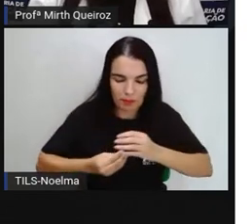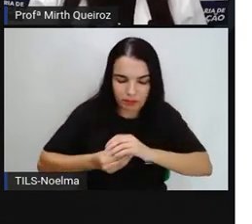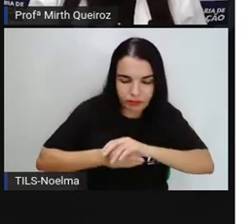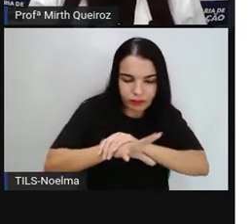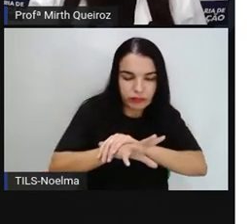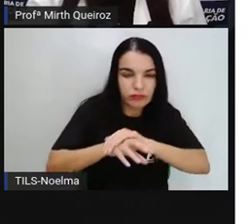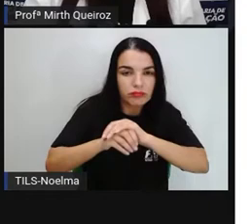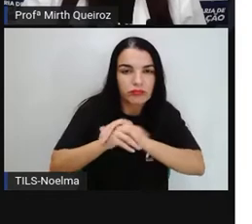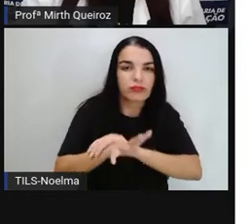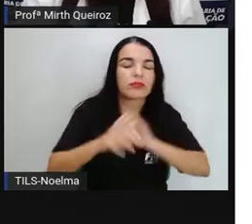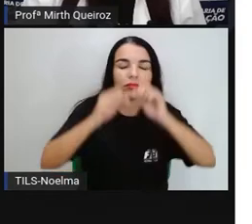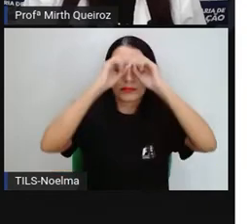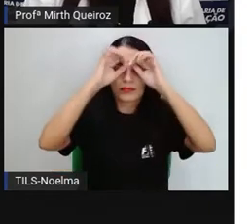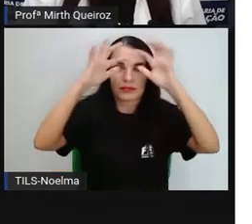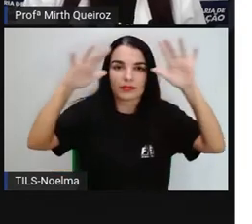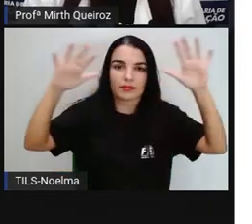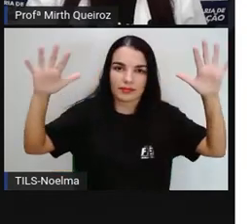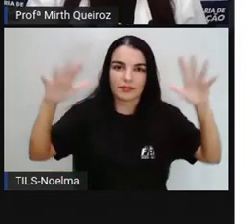de vocês.